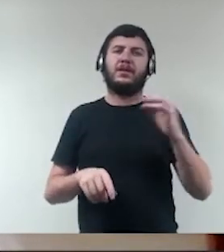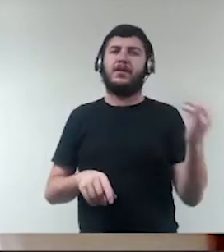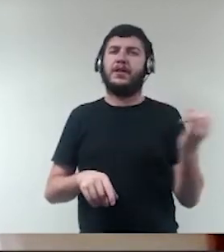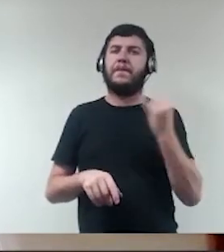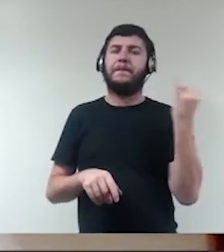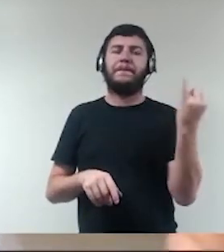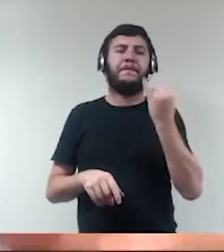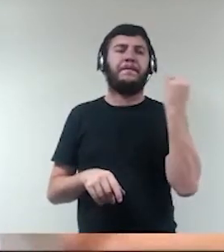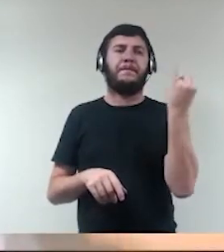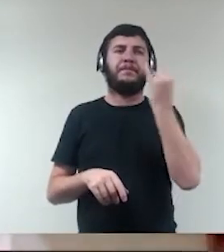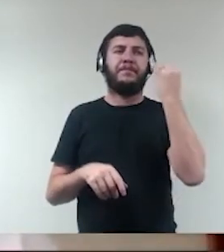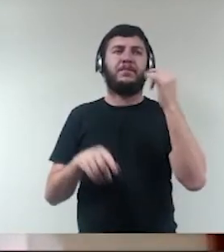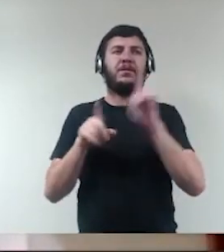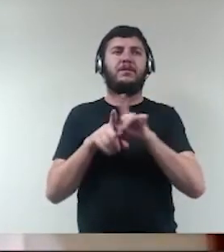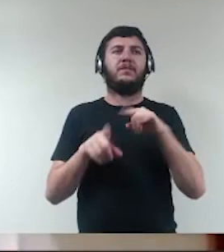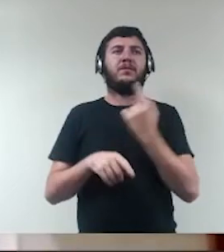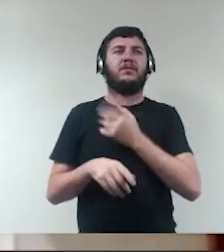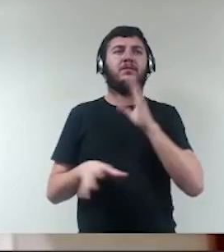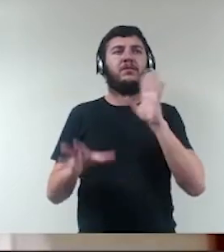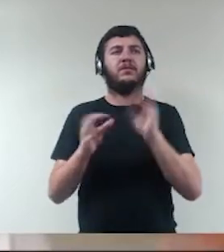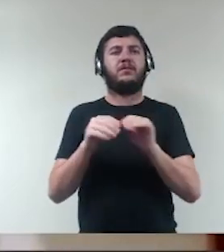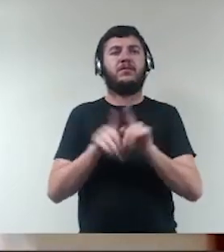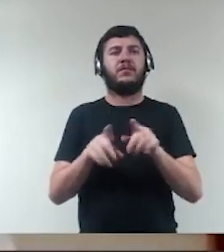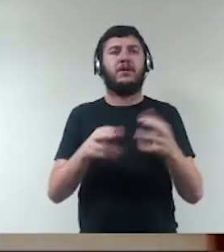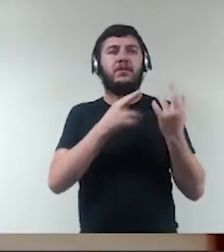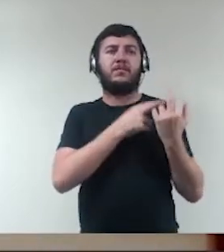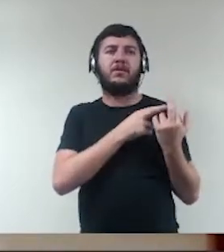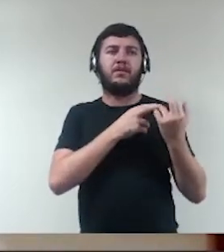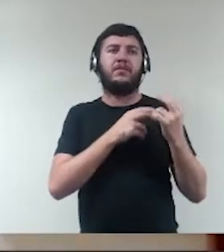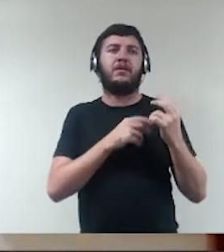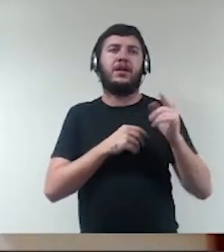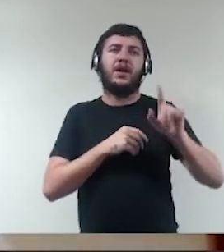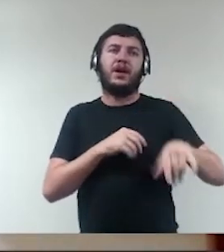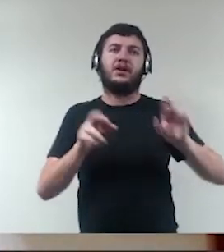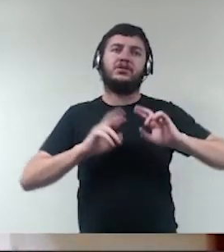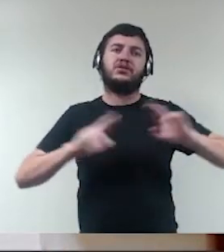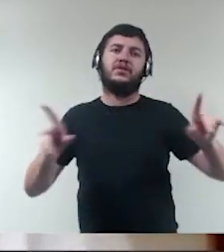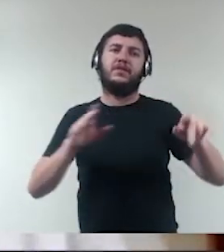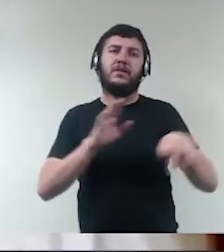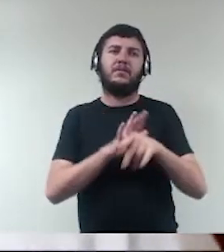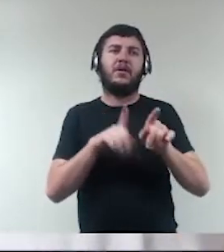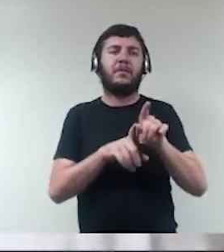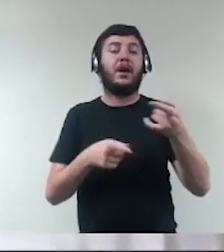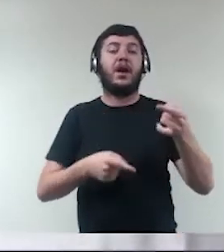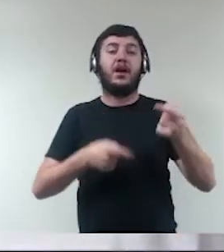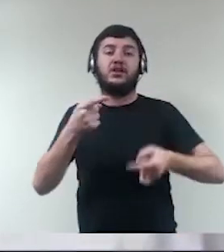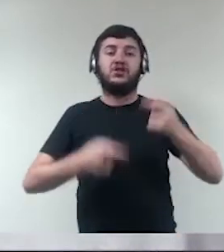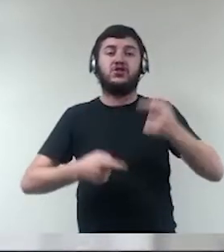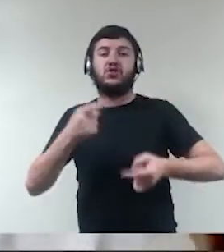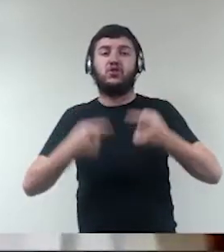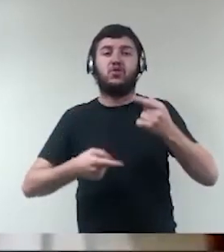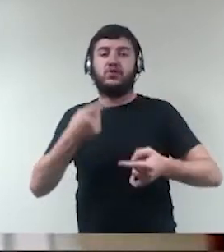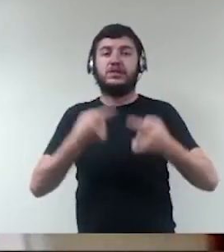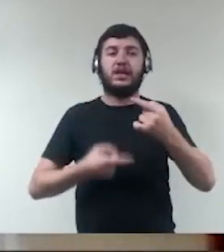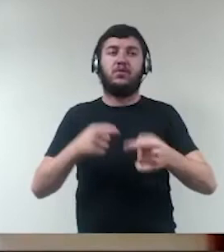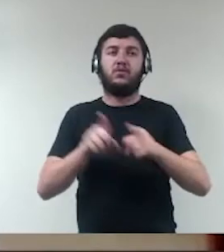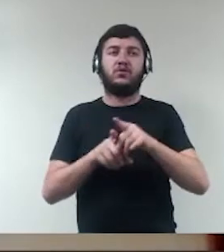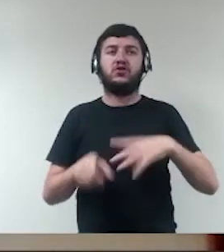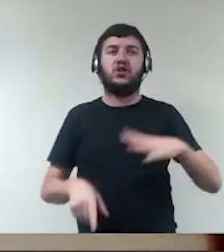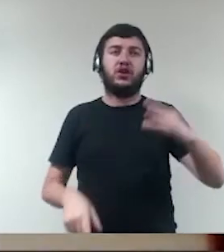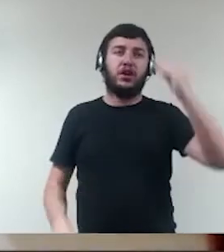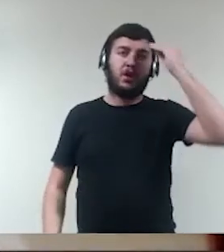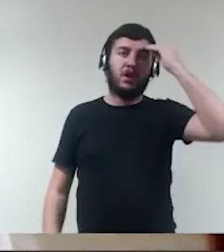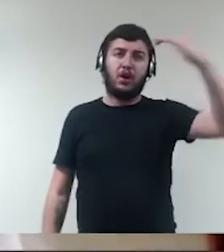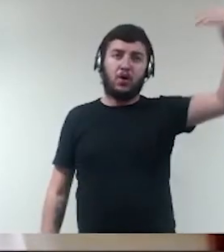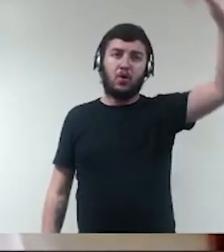que a responsabilização é diferente de discussão de culpa. Então, a lei